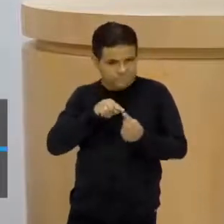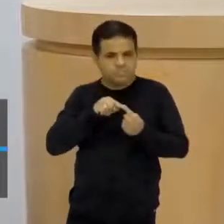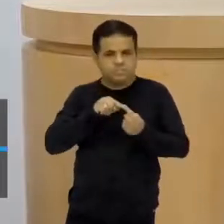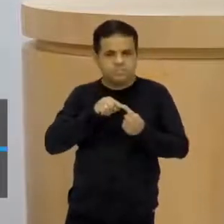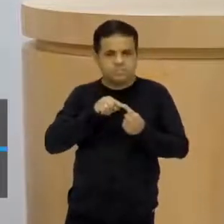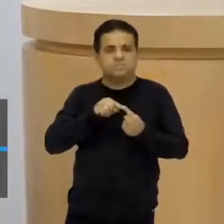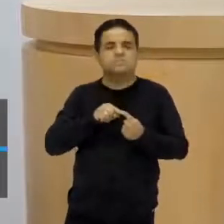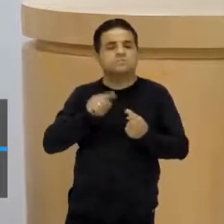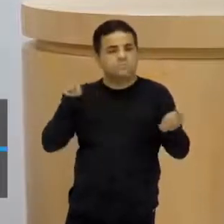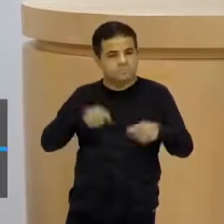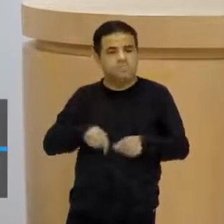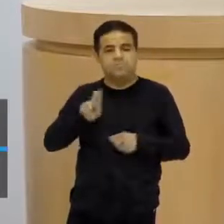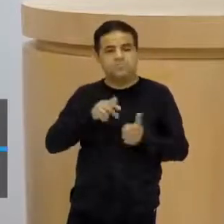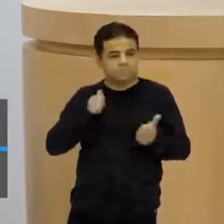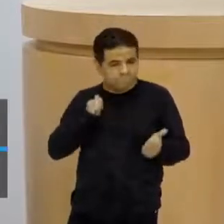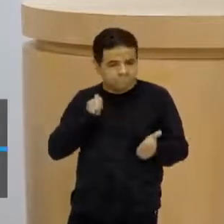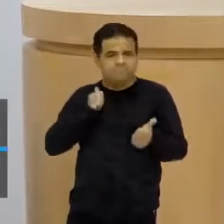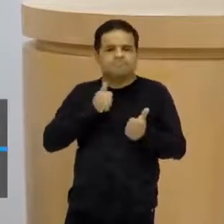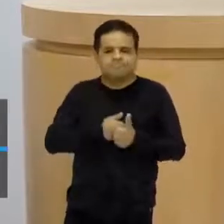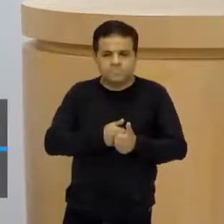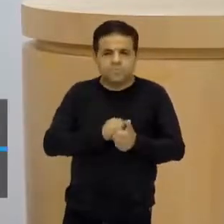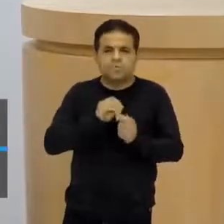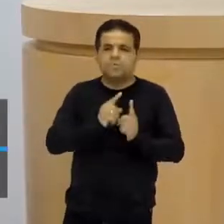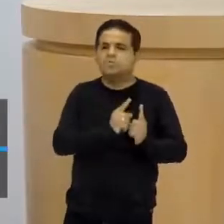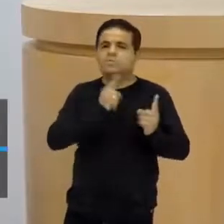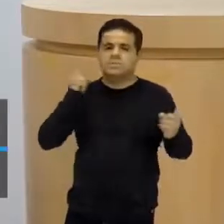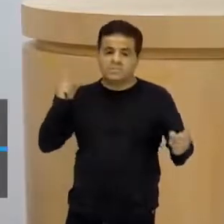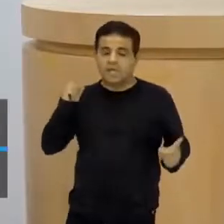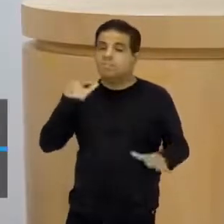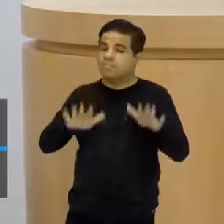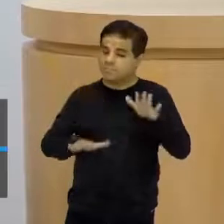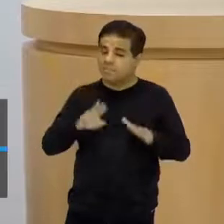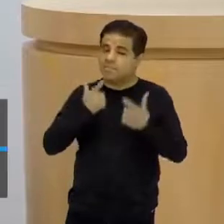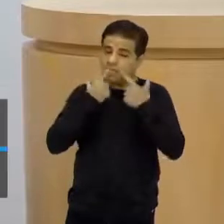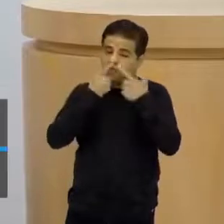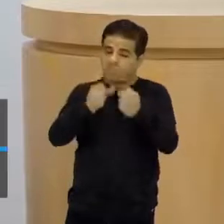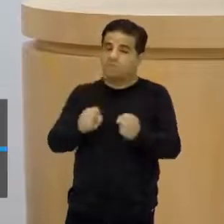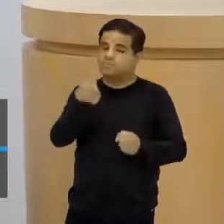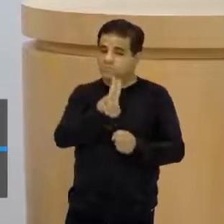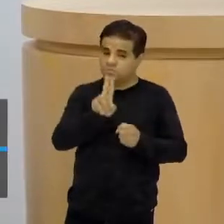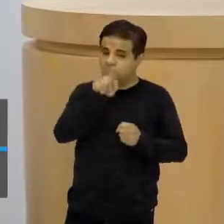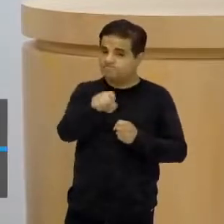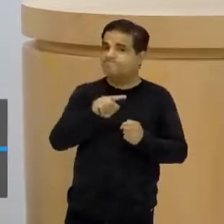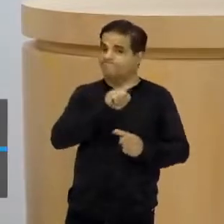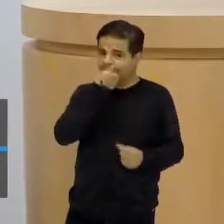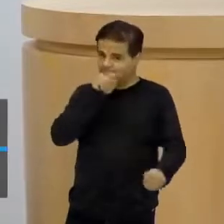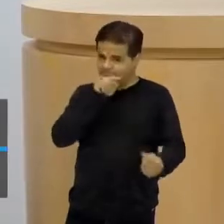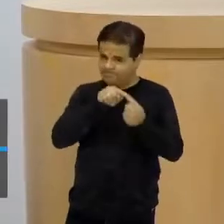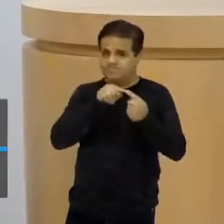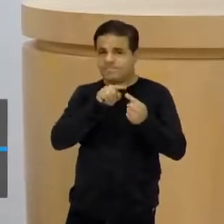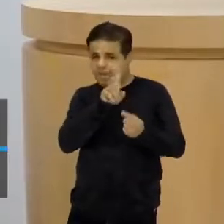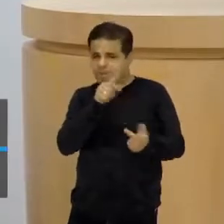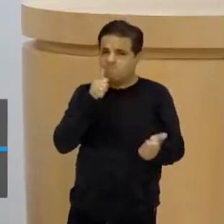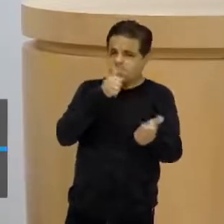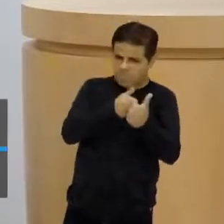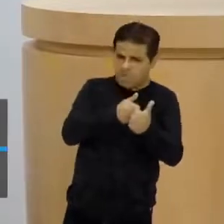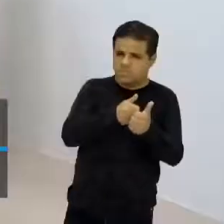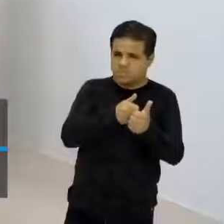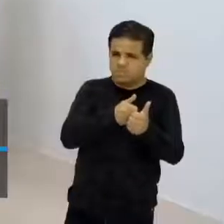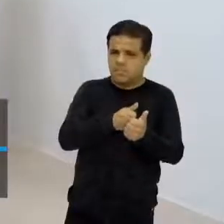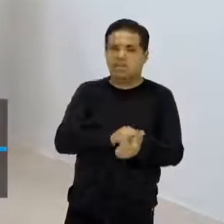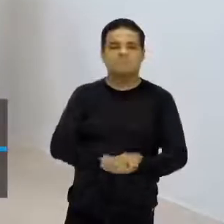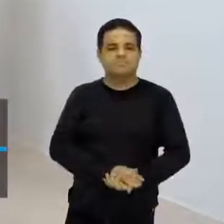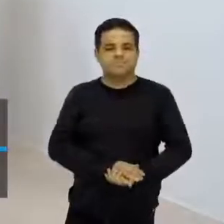né, de nos aproximar ou de distanciar, dependendo da linguagem que você usa. Então, é na função de aproximar, bom? Eu estou ligado.